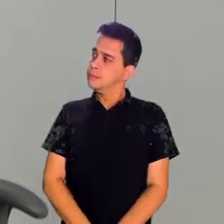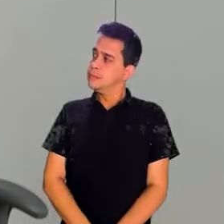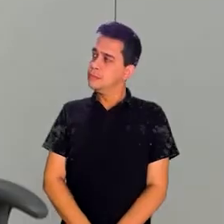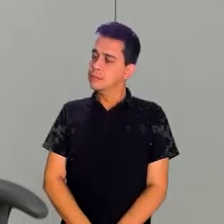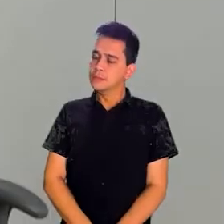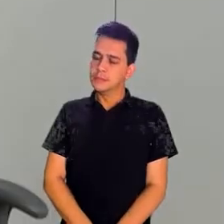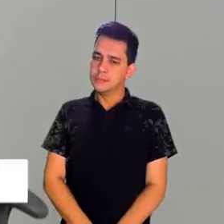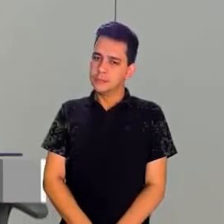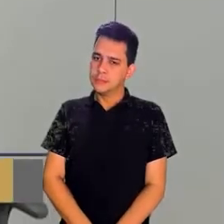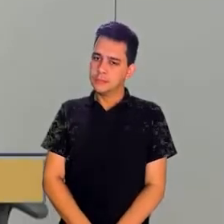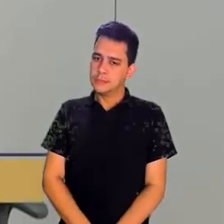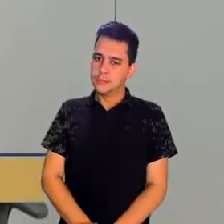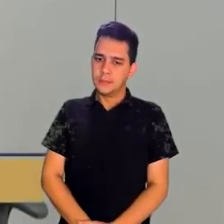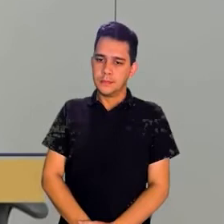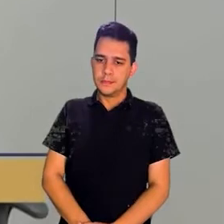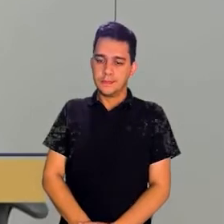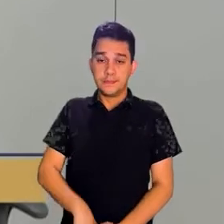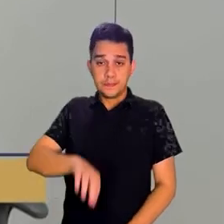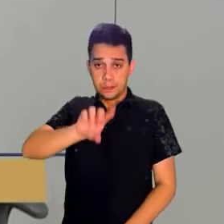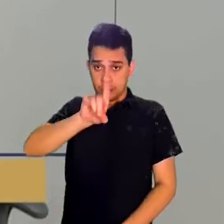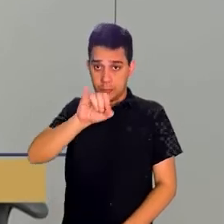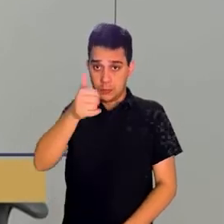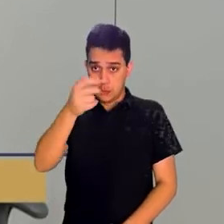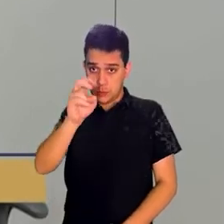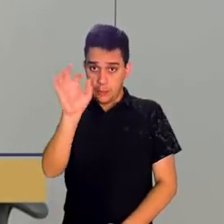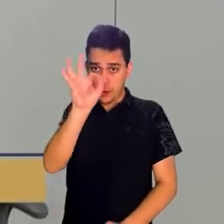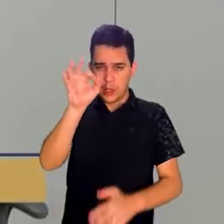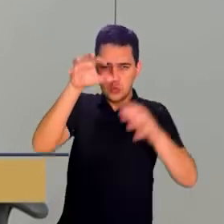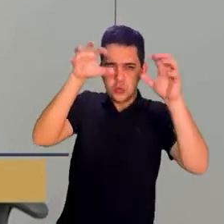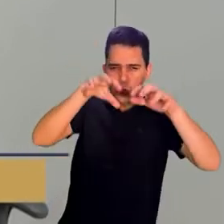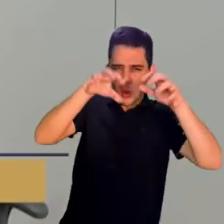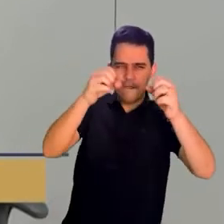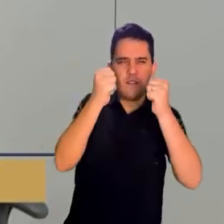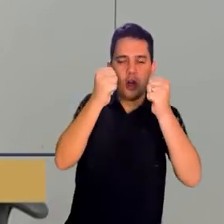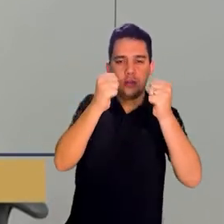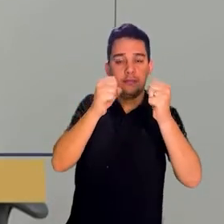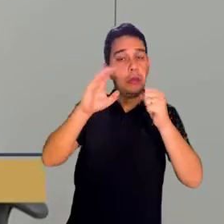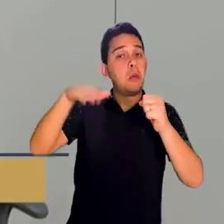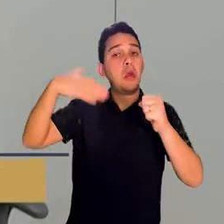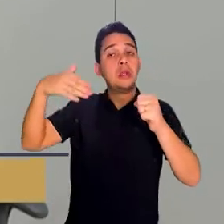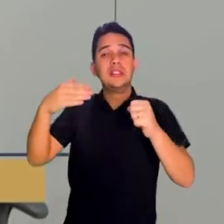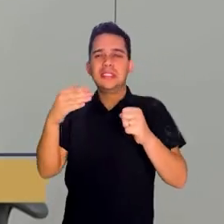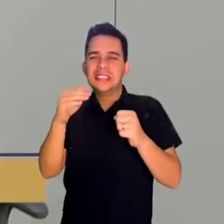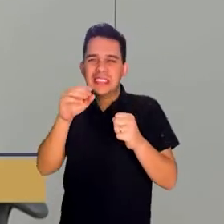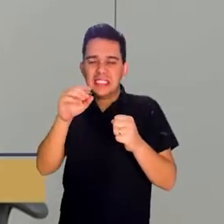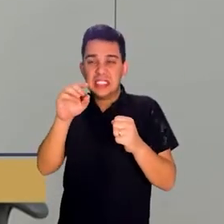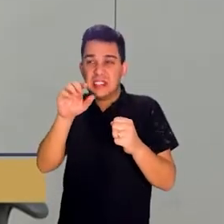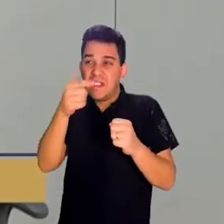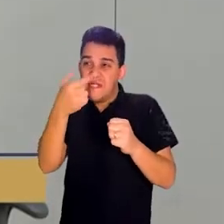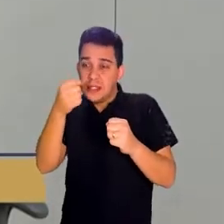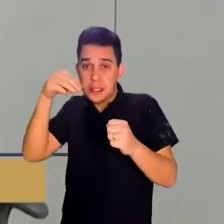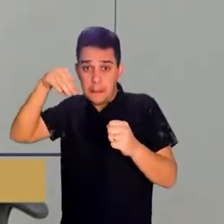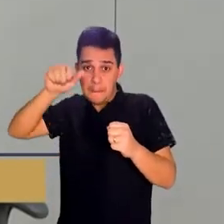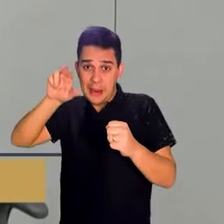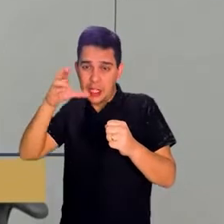A chuva do dia 15 de fevereiro de 2022 e do dia 20 de março de 2022, elas